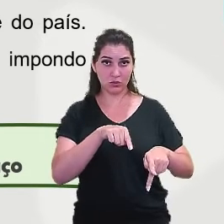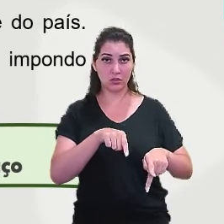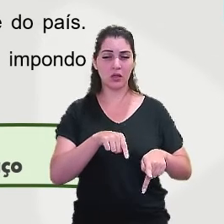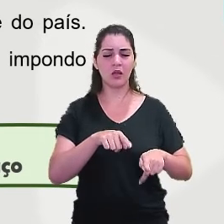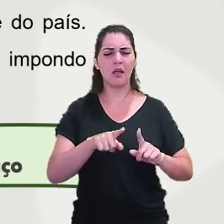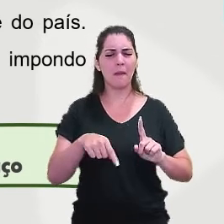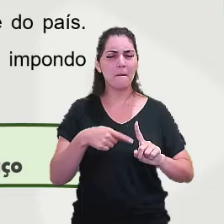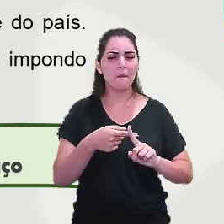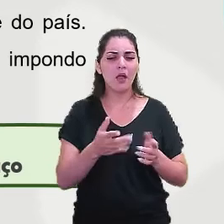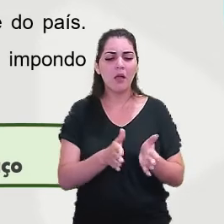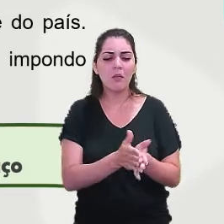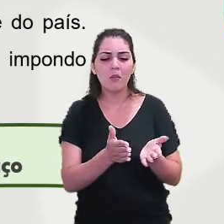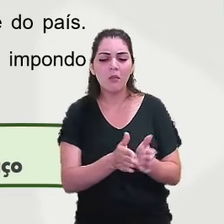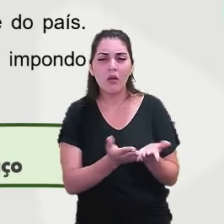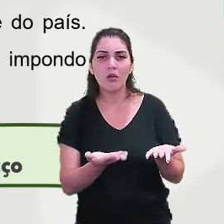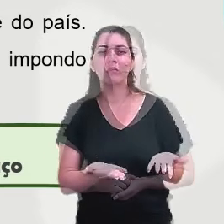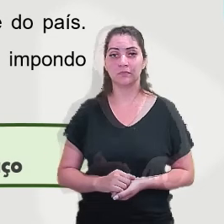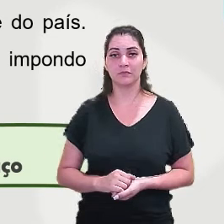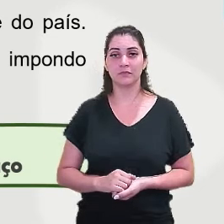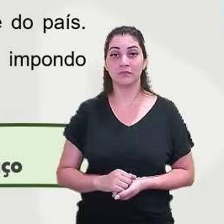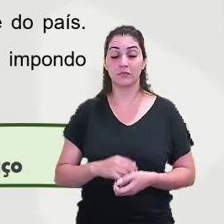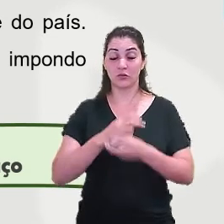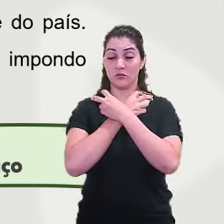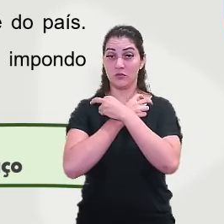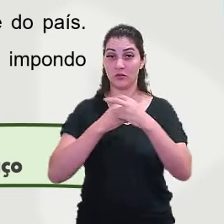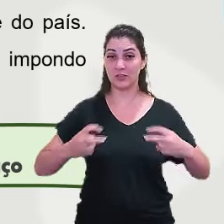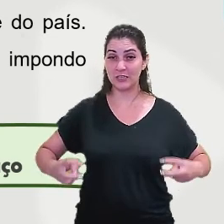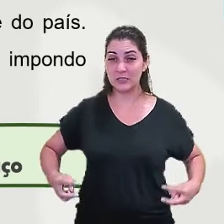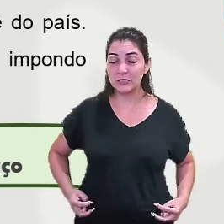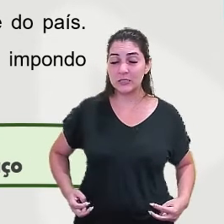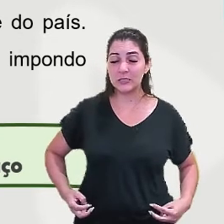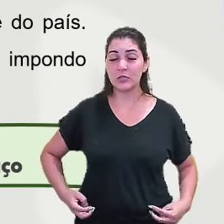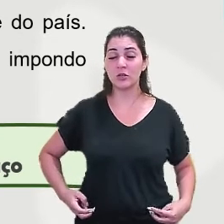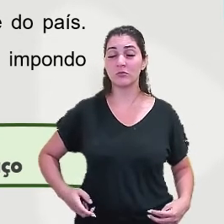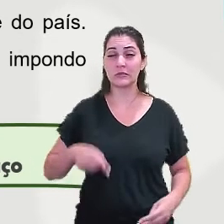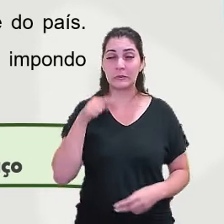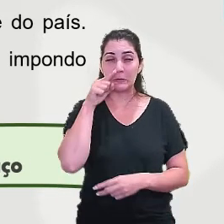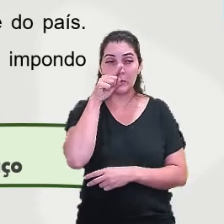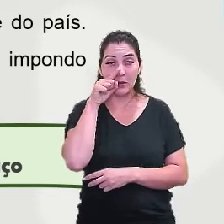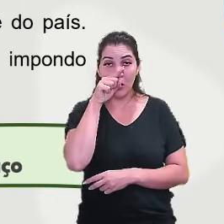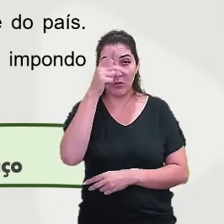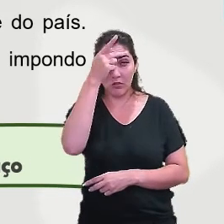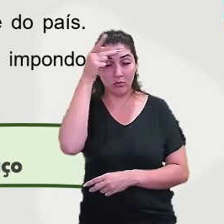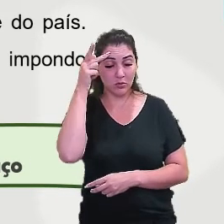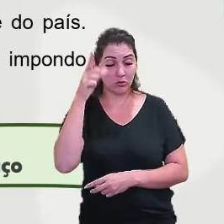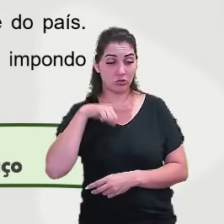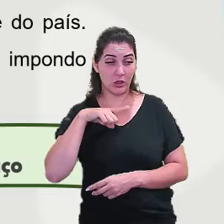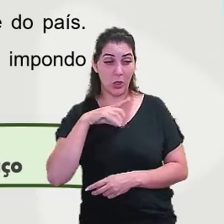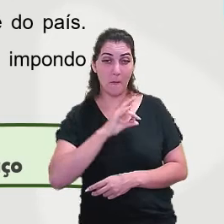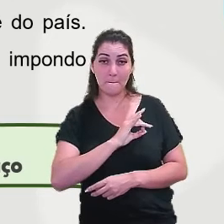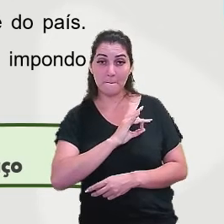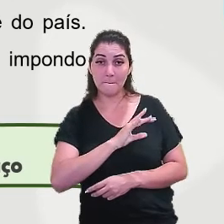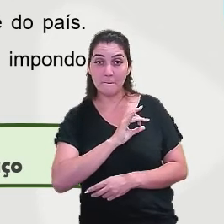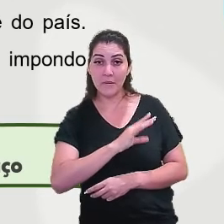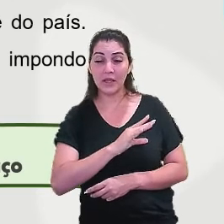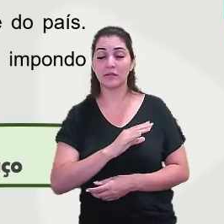mais carentes. Os cangaceiros, eles eram muito temidos pelos donos, pelos coronéis.